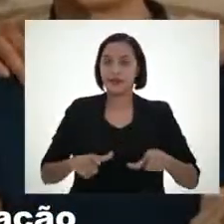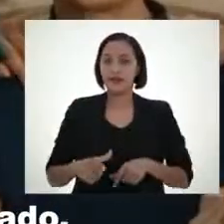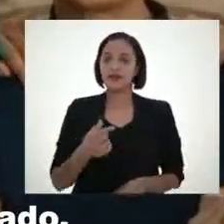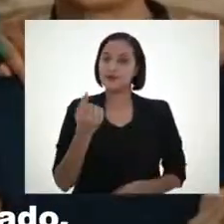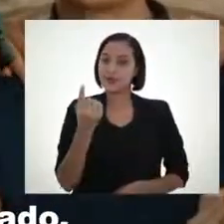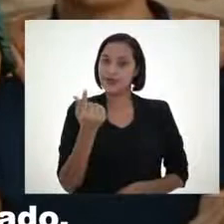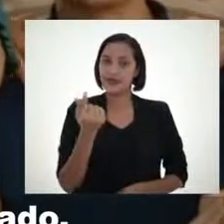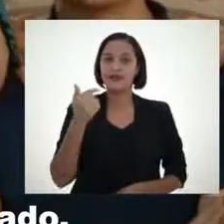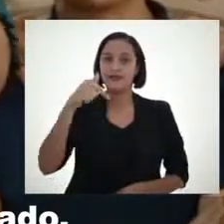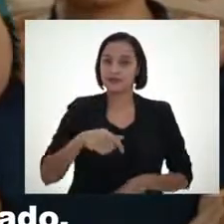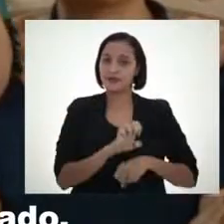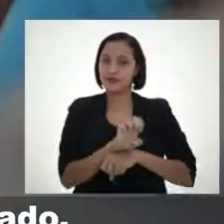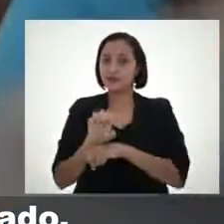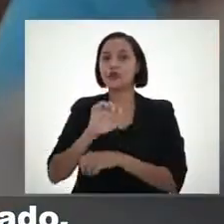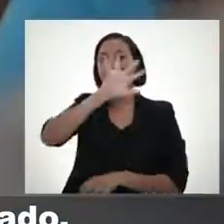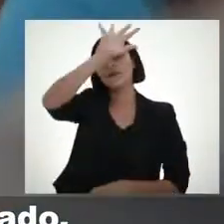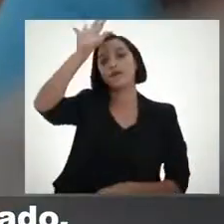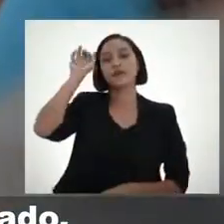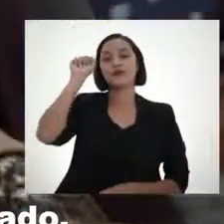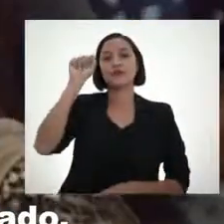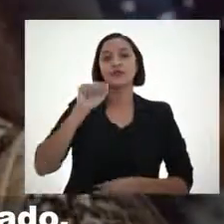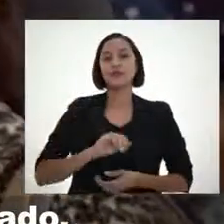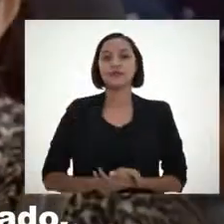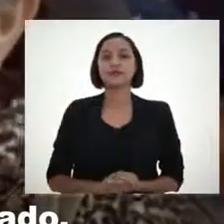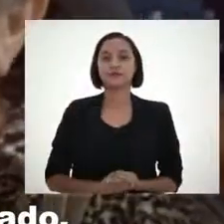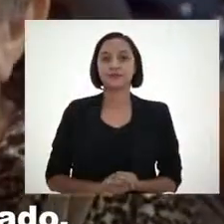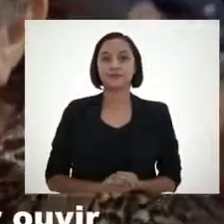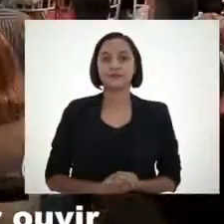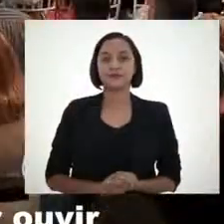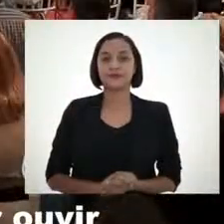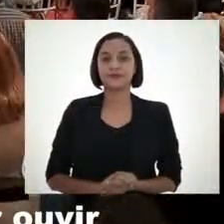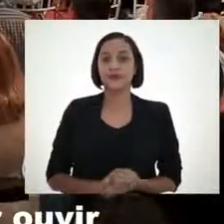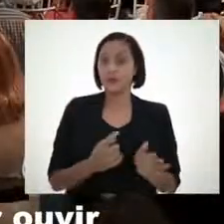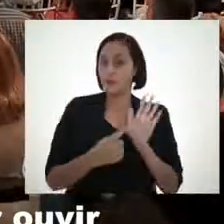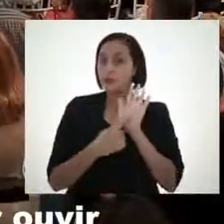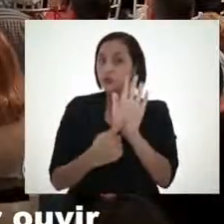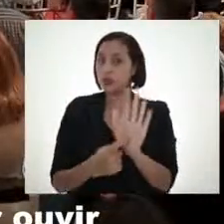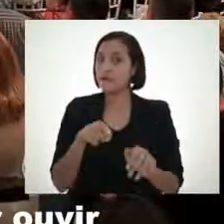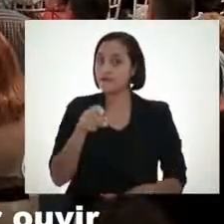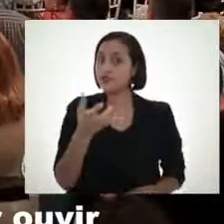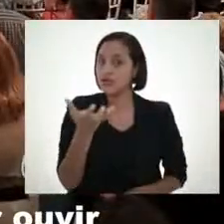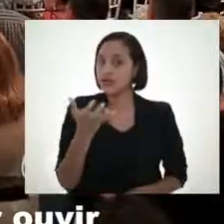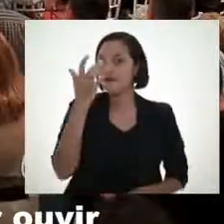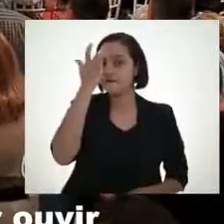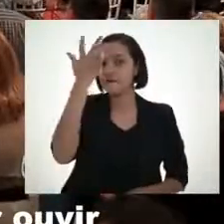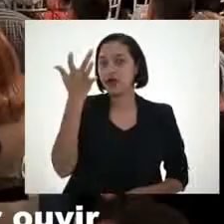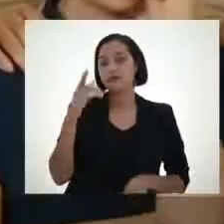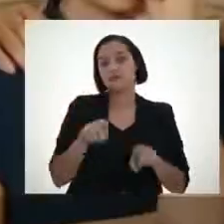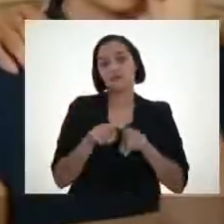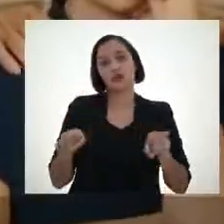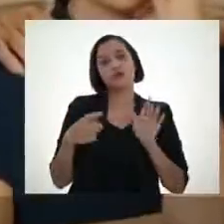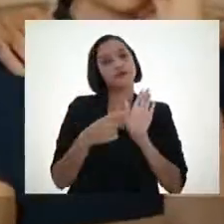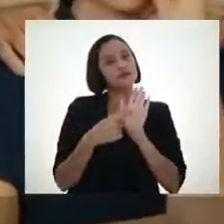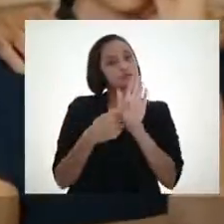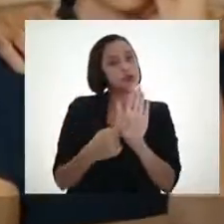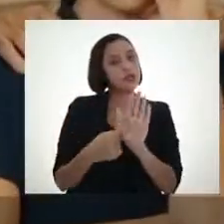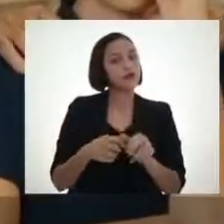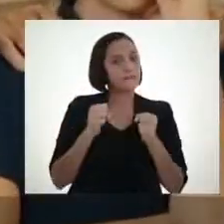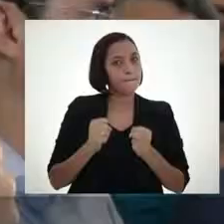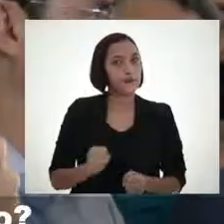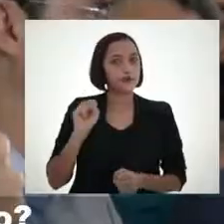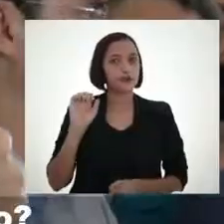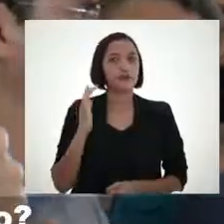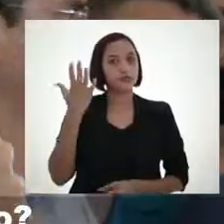geração de emprego e renda no nosso Estado. Falar para o cidadão o que ele quer ouvir é muito